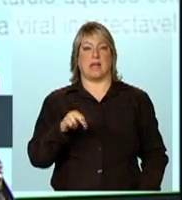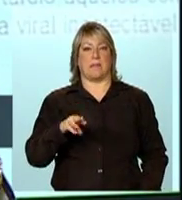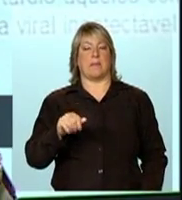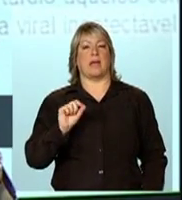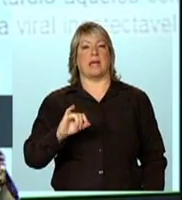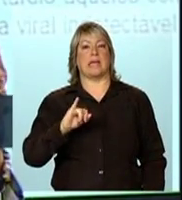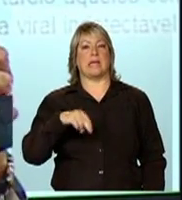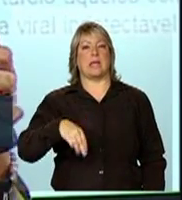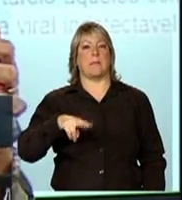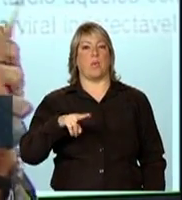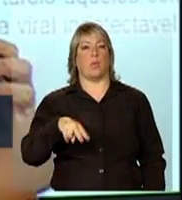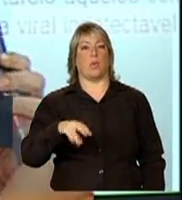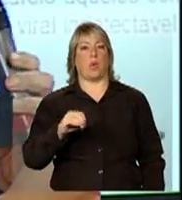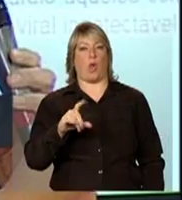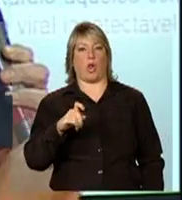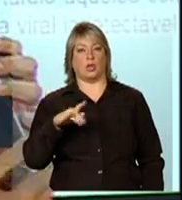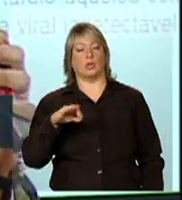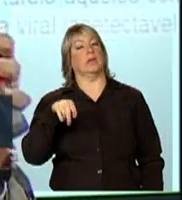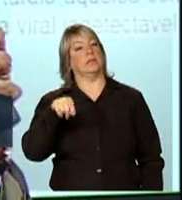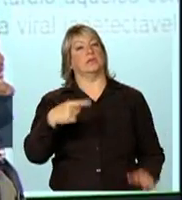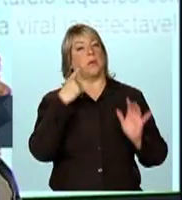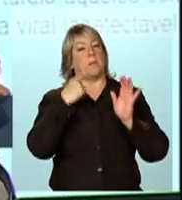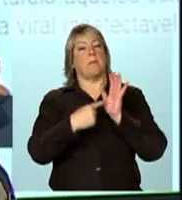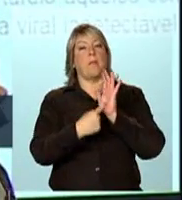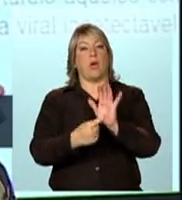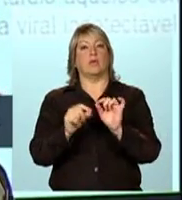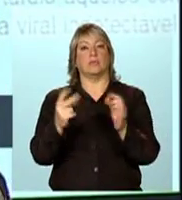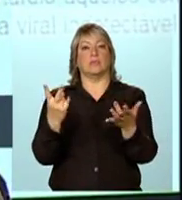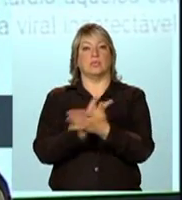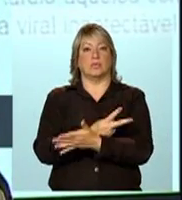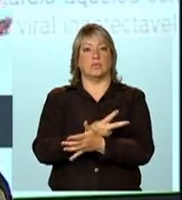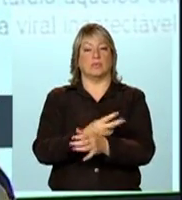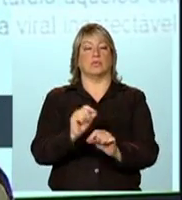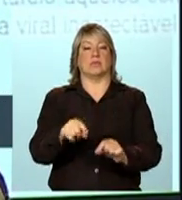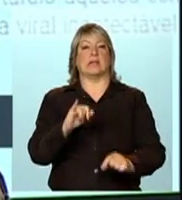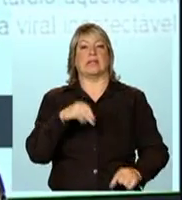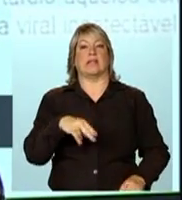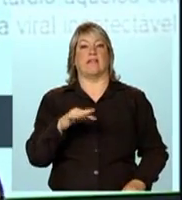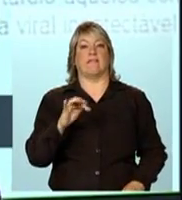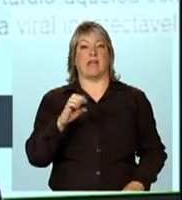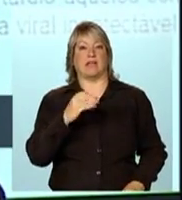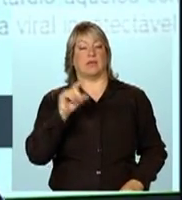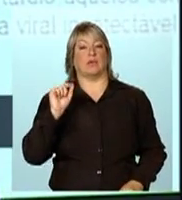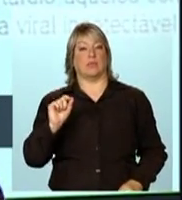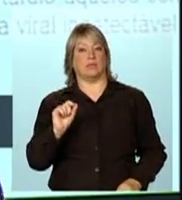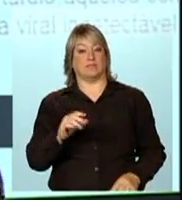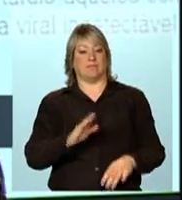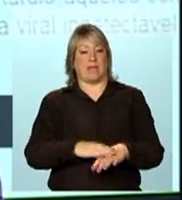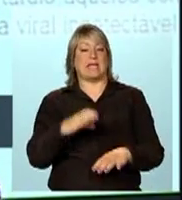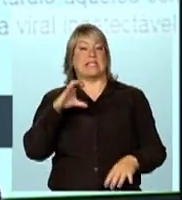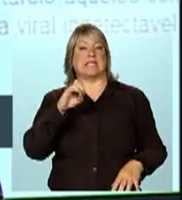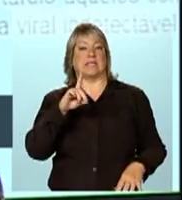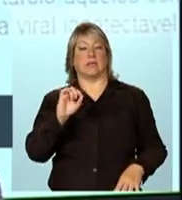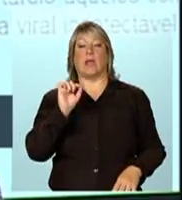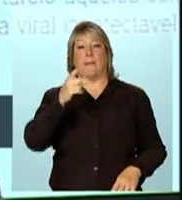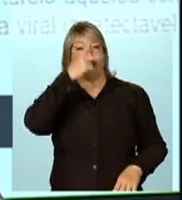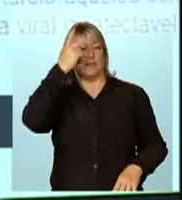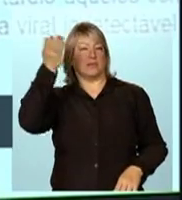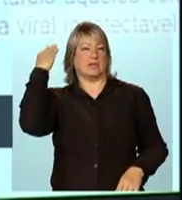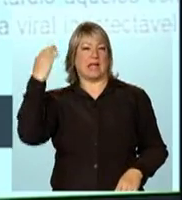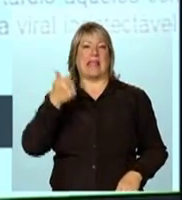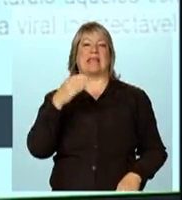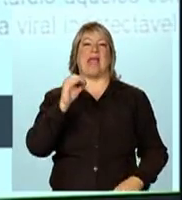indicador que a infecção é mais recente. Porque quanto mais tardia a infecção, ou seja, pessoas já estão infectadas há 10 anos,